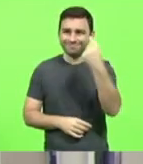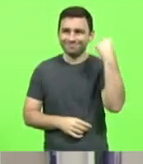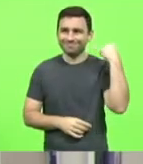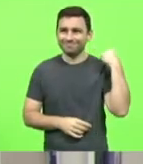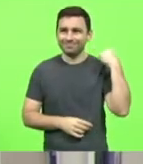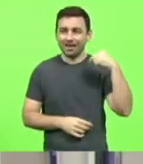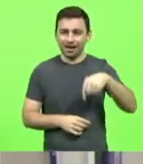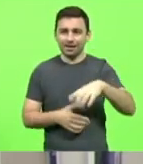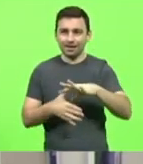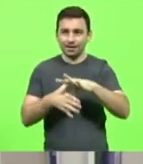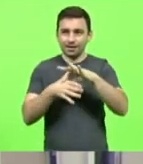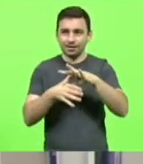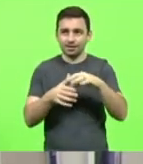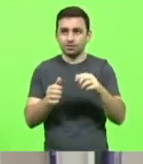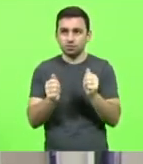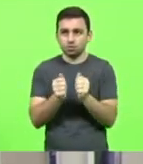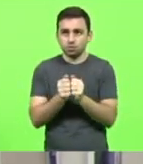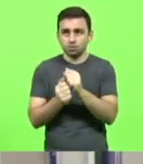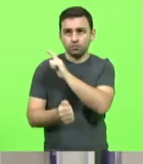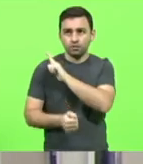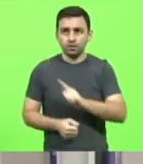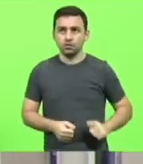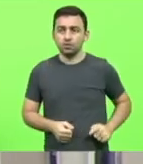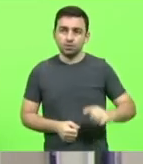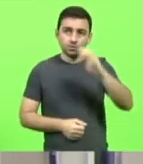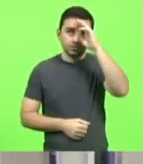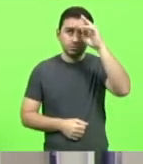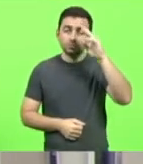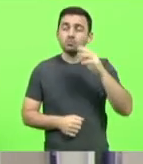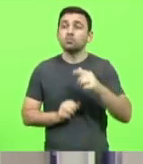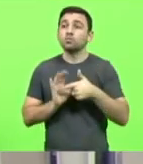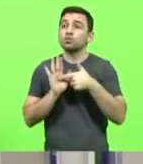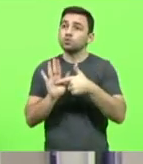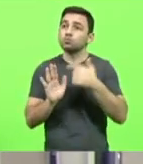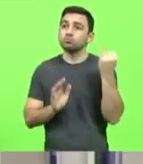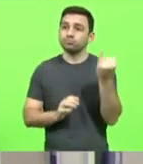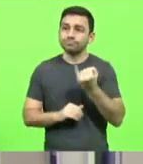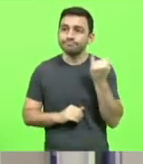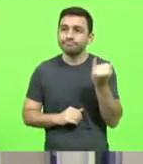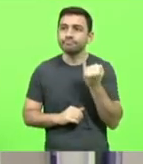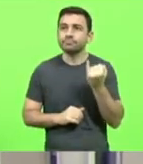Assembleia e o governador Carlos Moisés, da importância de buscarmos